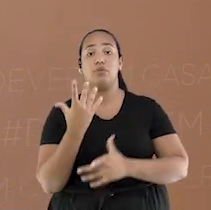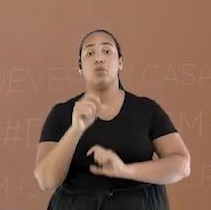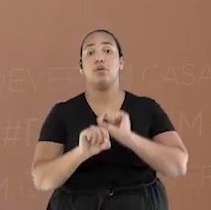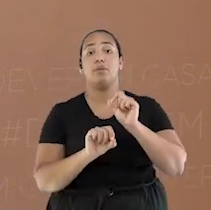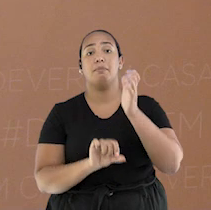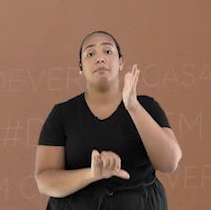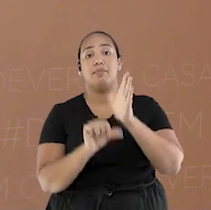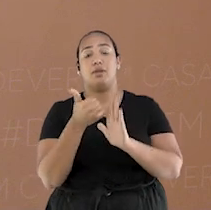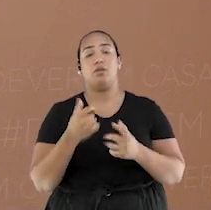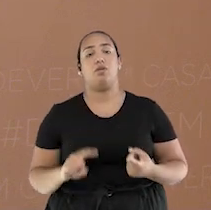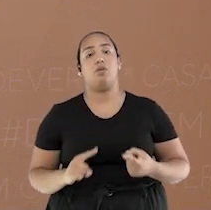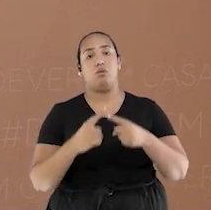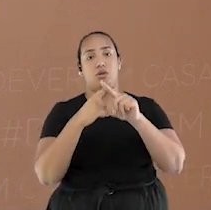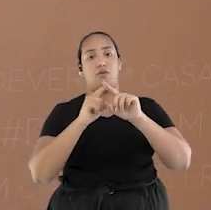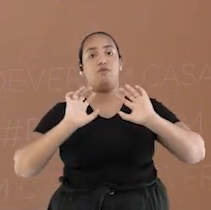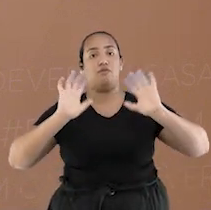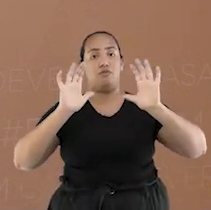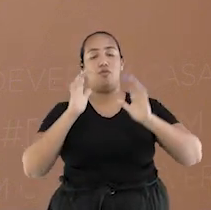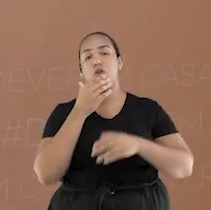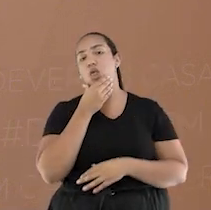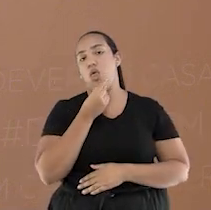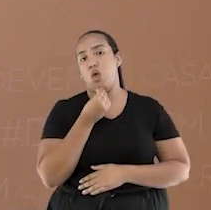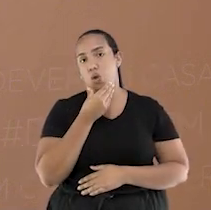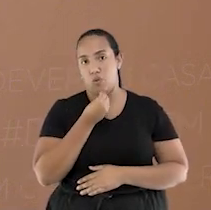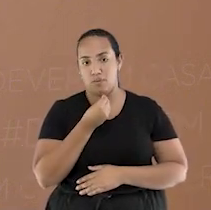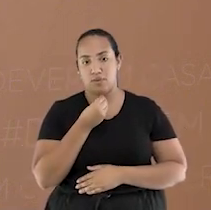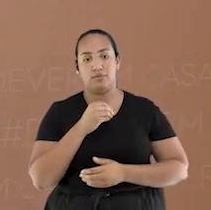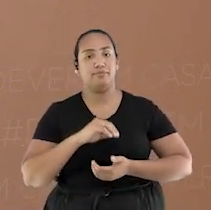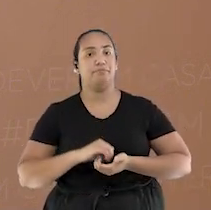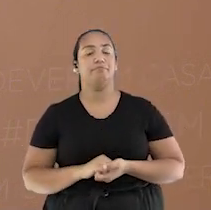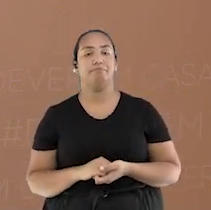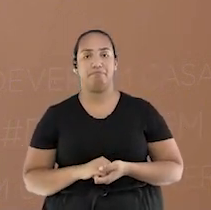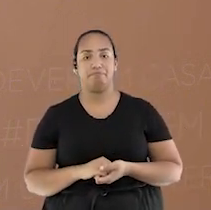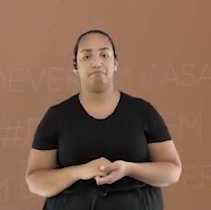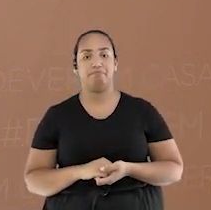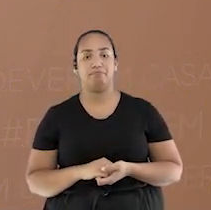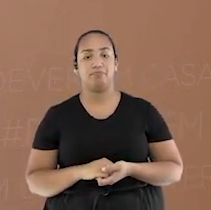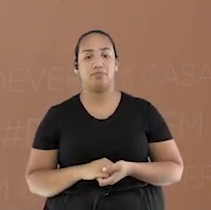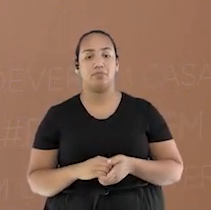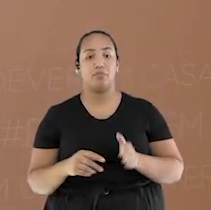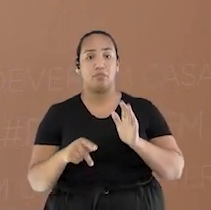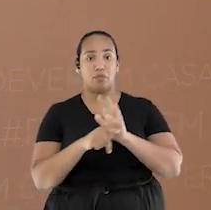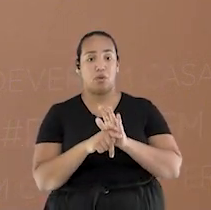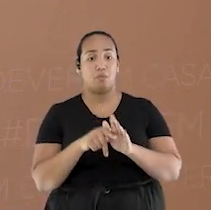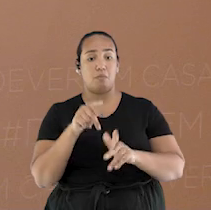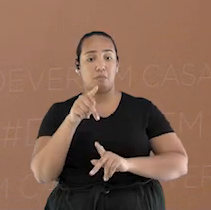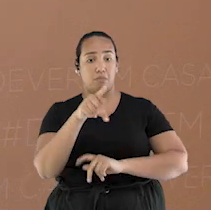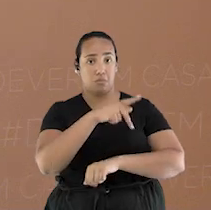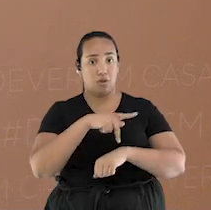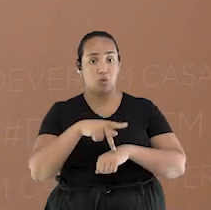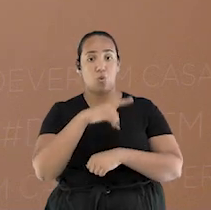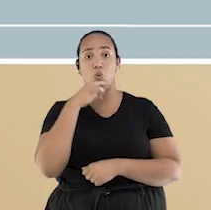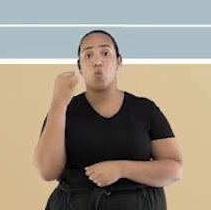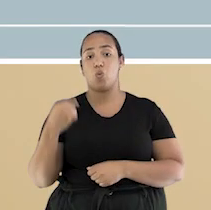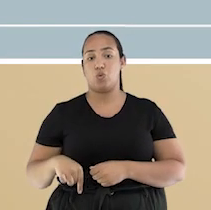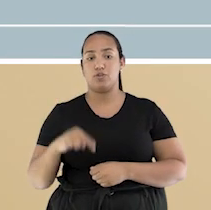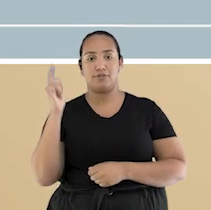primeiro campeonato de vôlei masculino na Tchecoslováquia, o qual foi conquistado pelos russos.